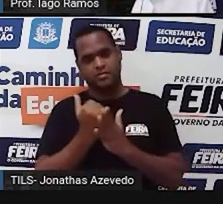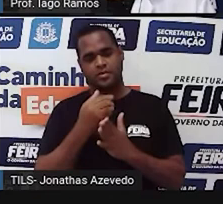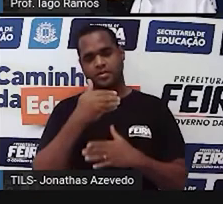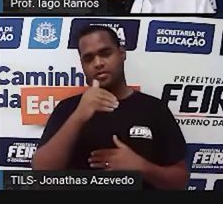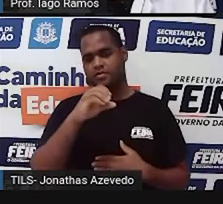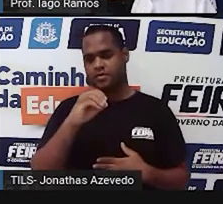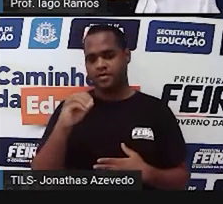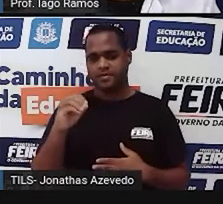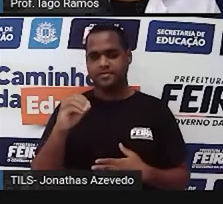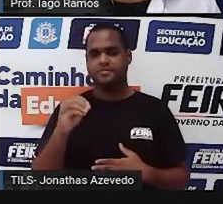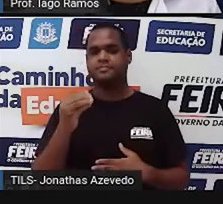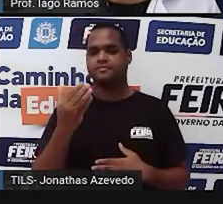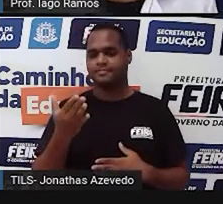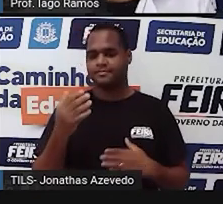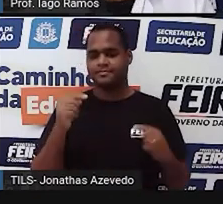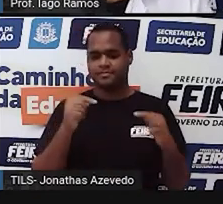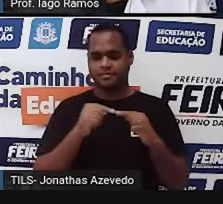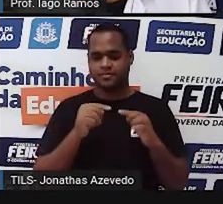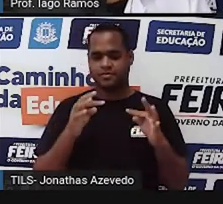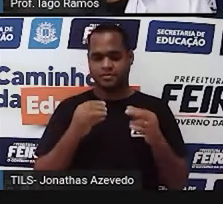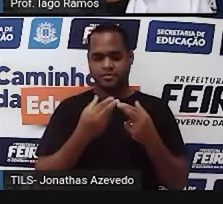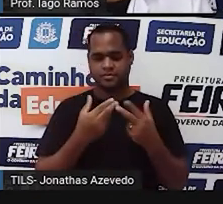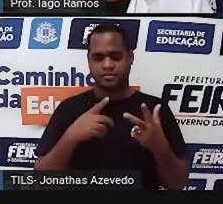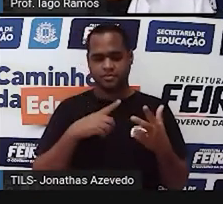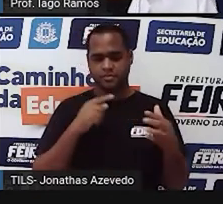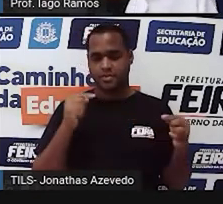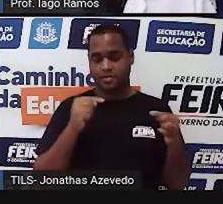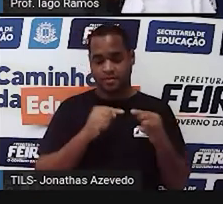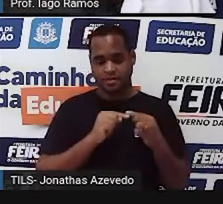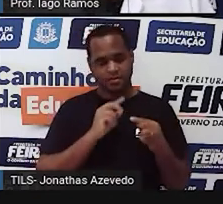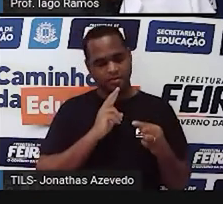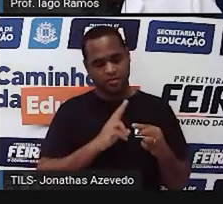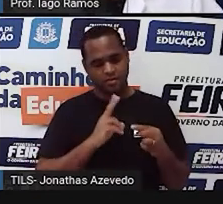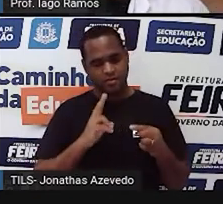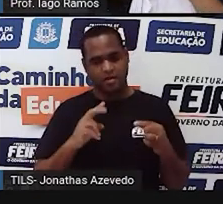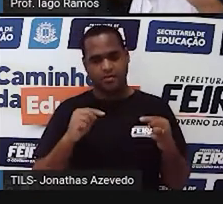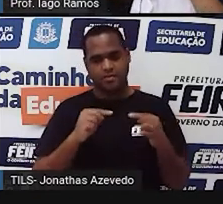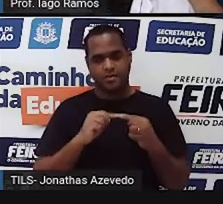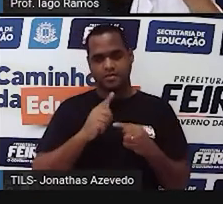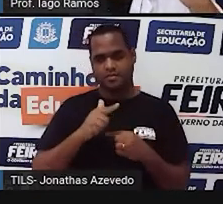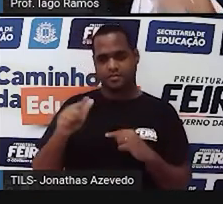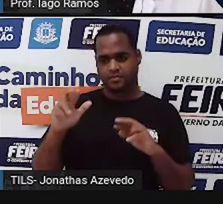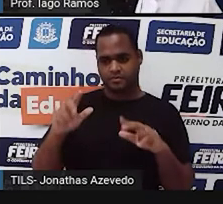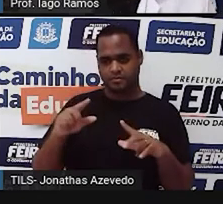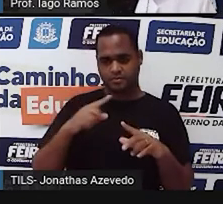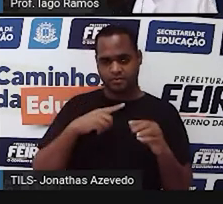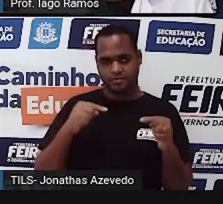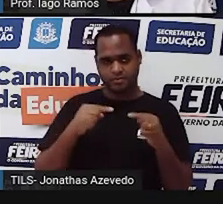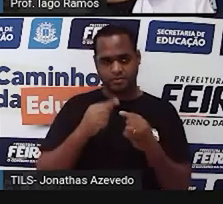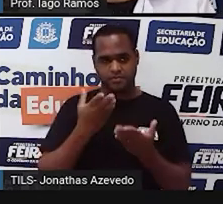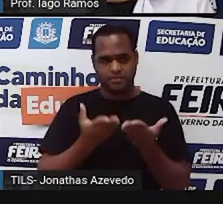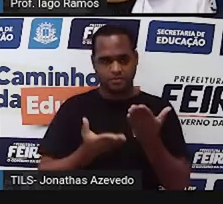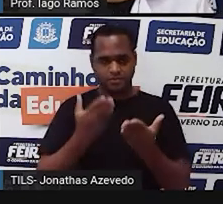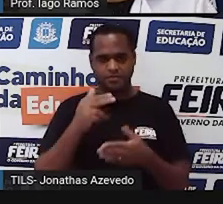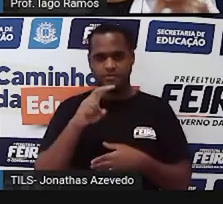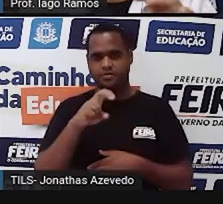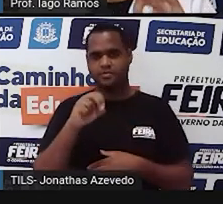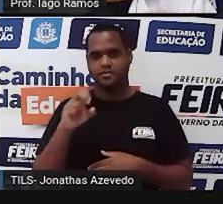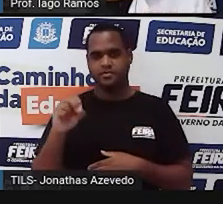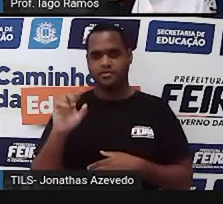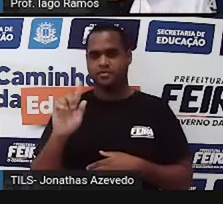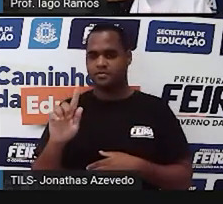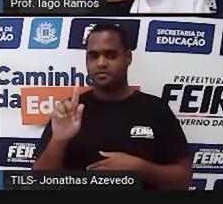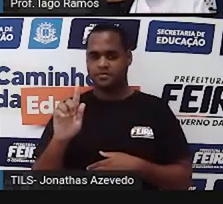E isso tem que ser igual ao que tá lá do outro lado, porque tá equilibrado. 500 gramas. Então,